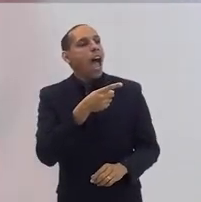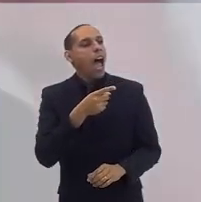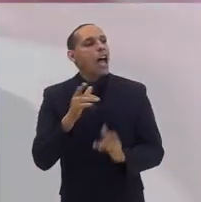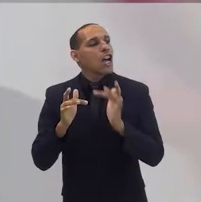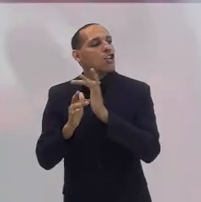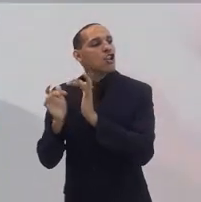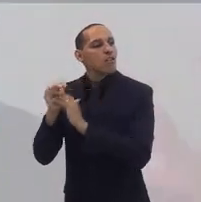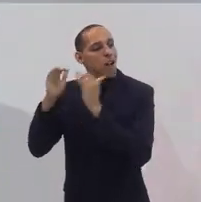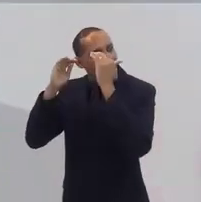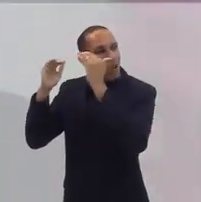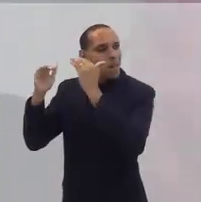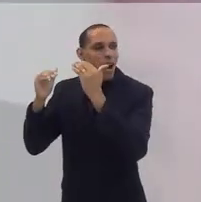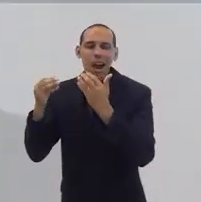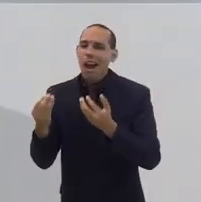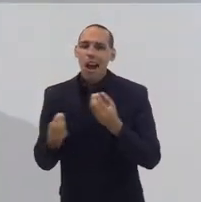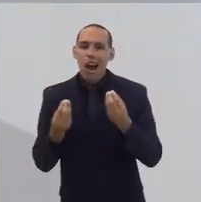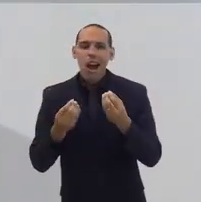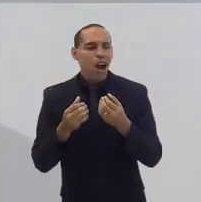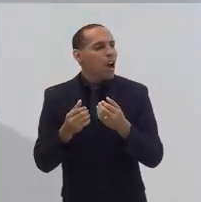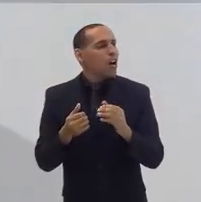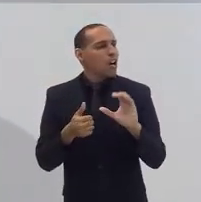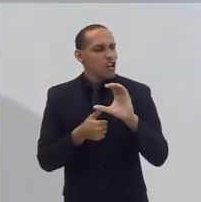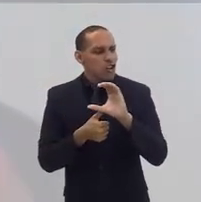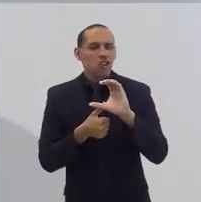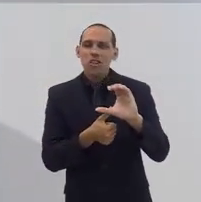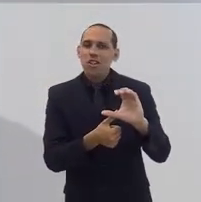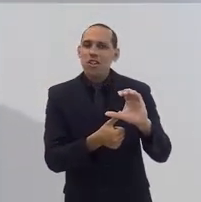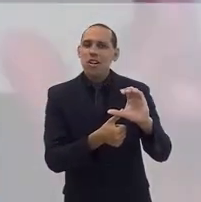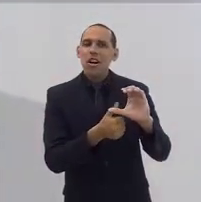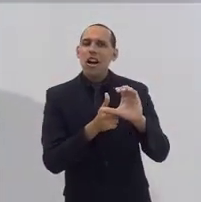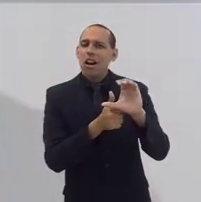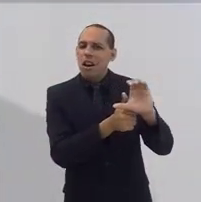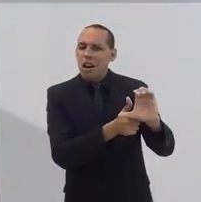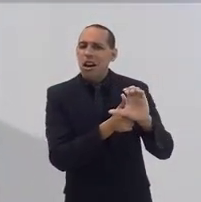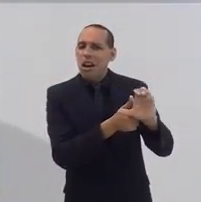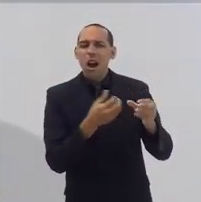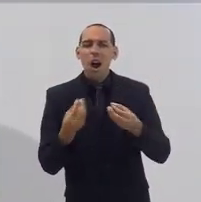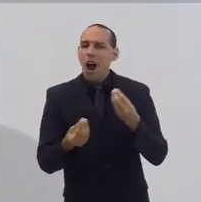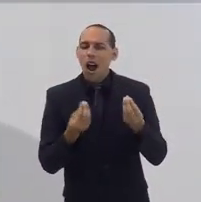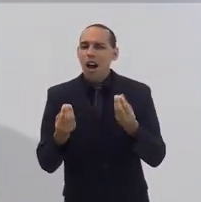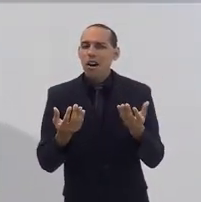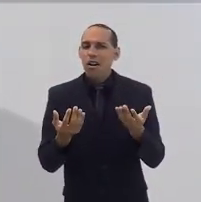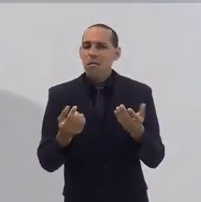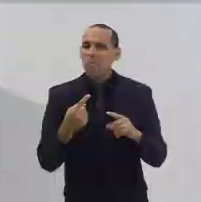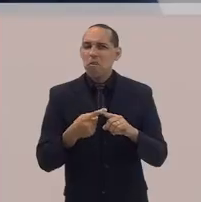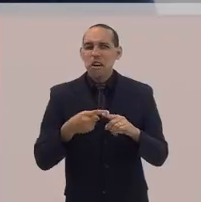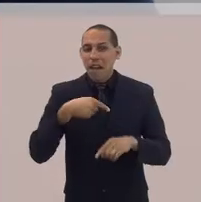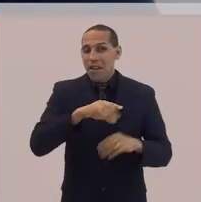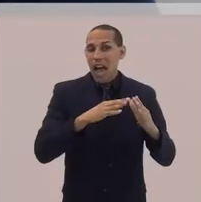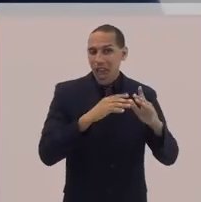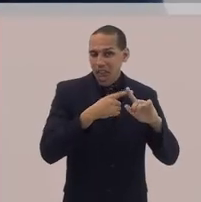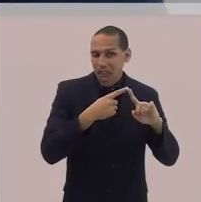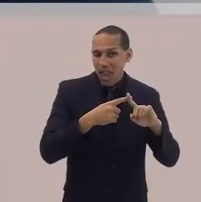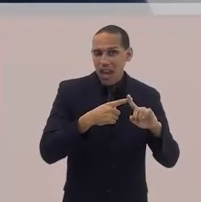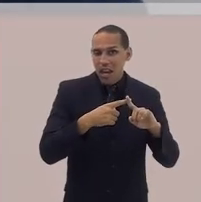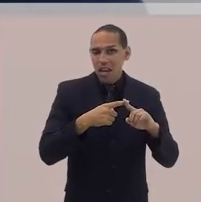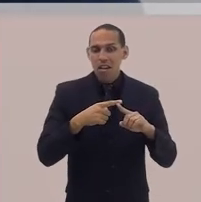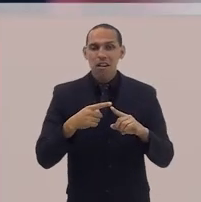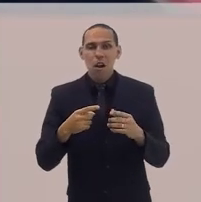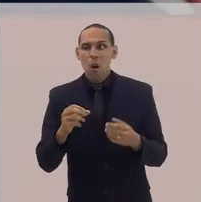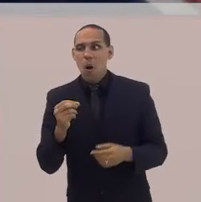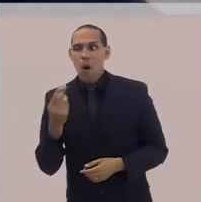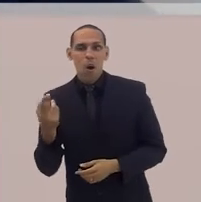como gente que caminha com Jesus, gente que crê em Jesus, porque vamos à igreja,